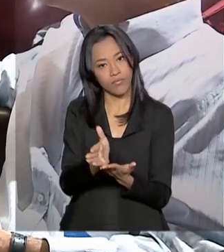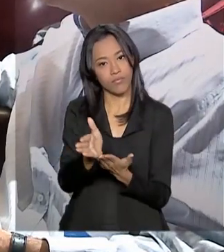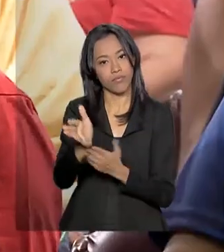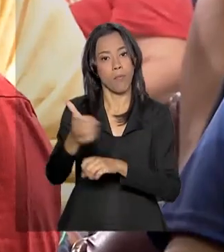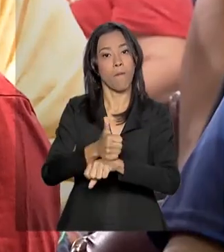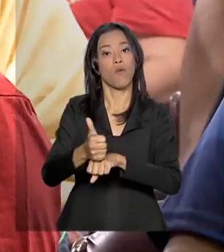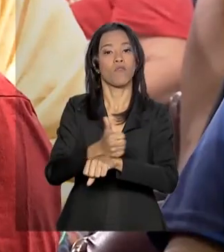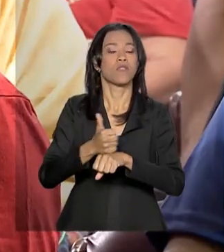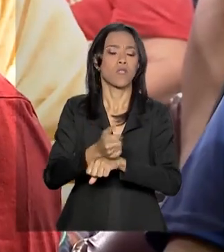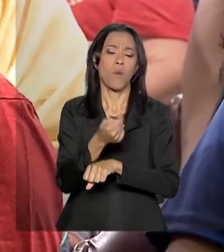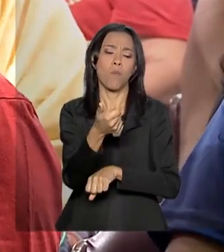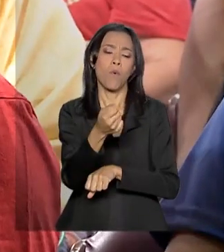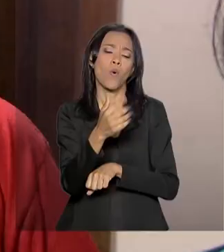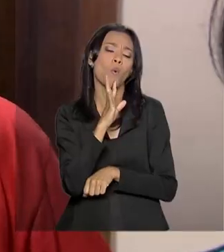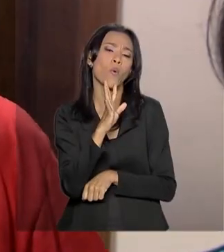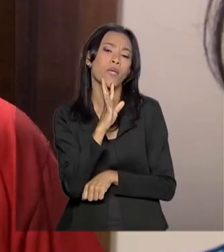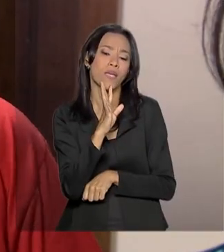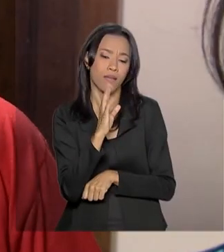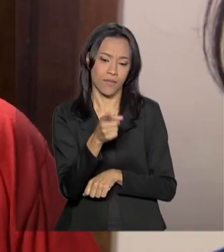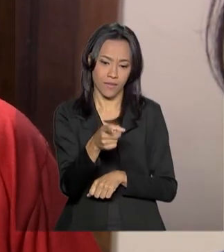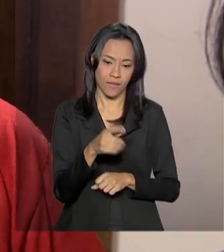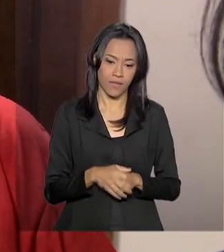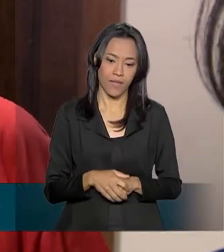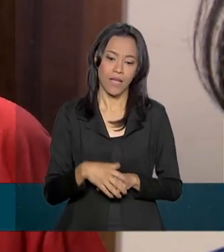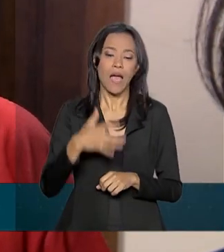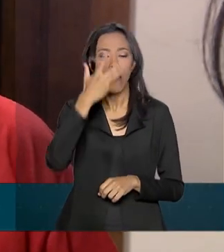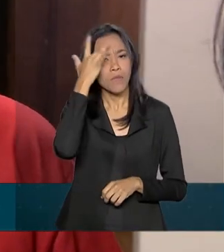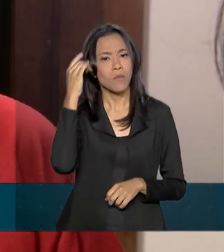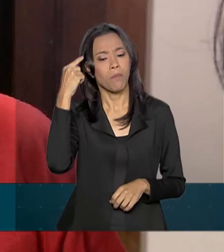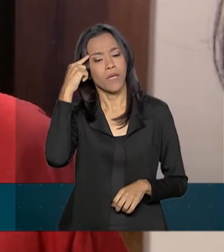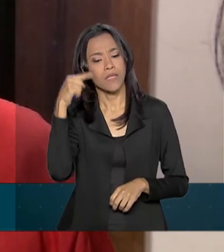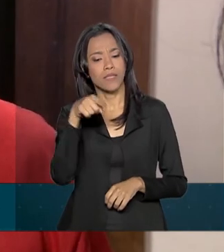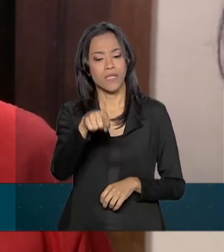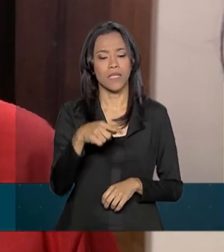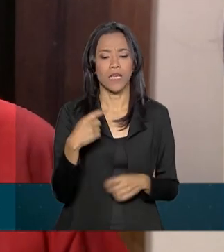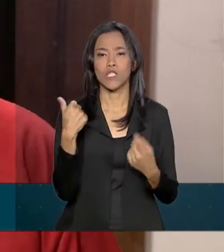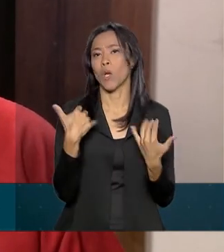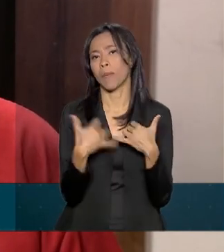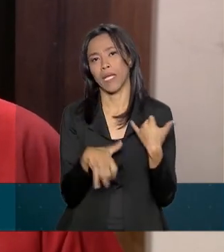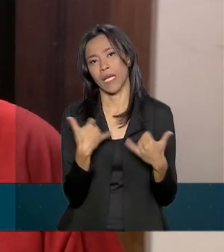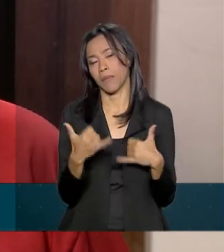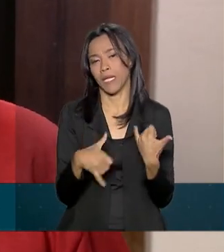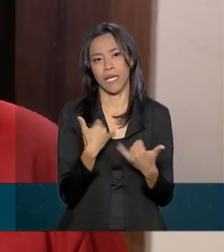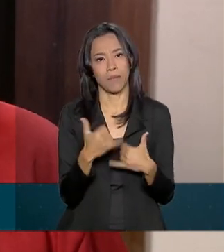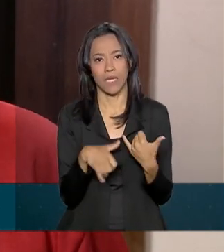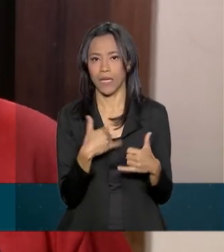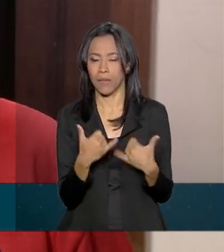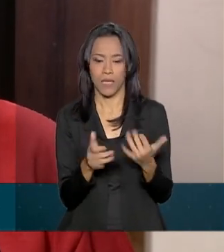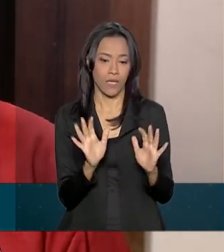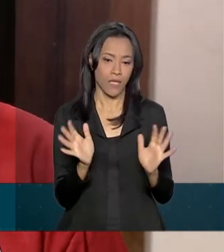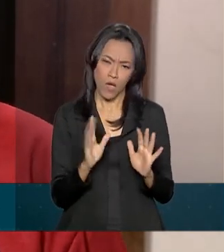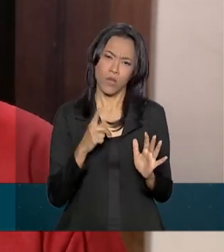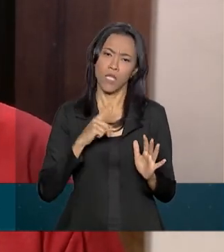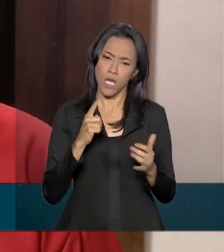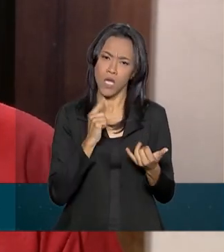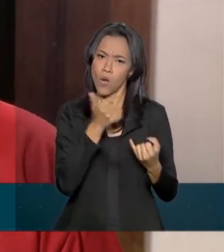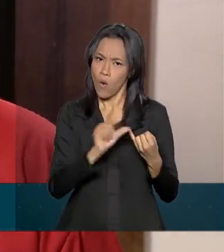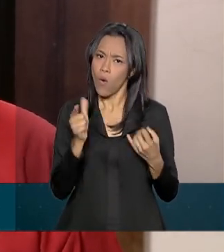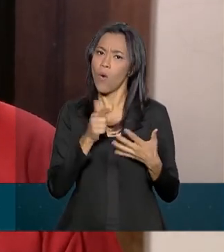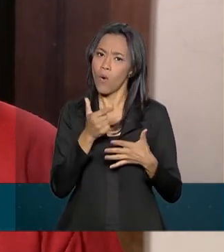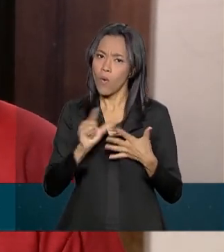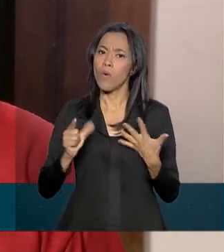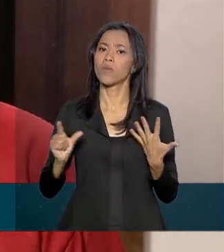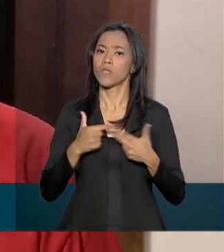conhecida, a de brinquedista. As pessoas pensam que o brinquedista só brinca, né? Mas na realidade tem muitas outras coisas